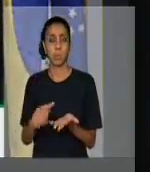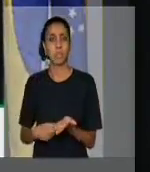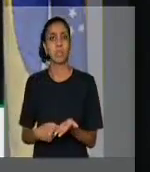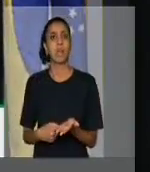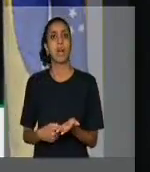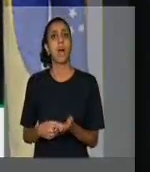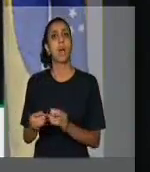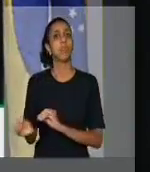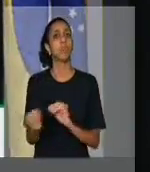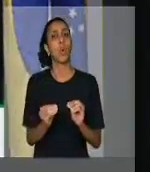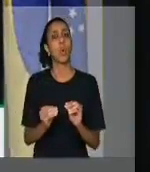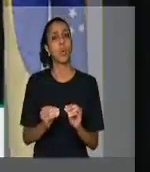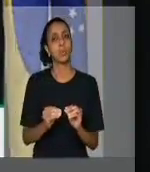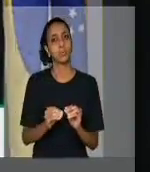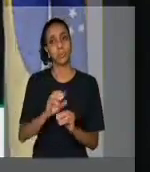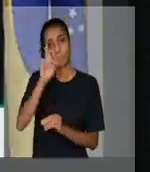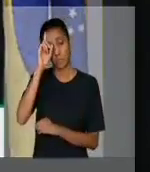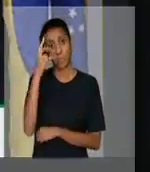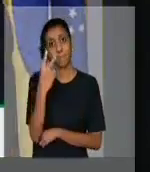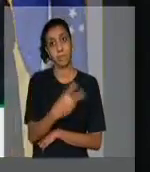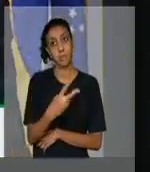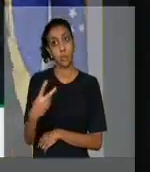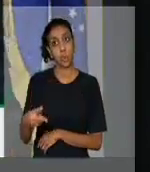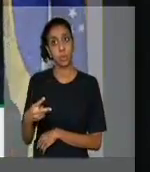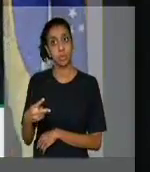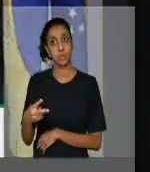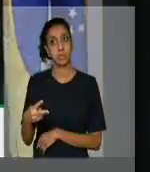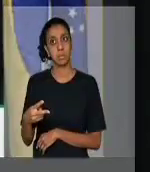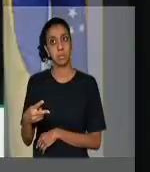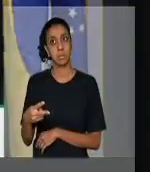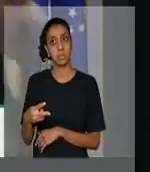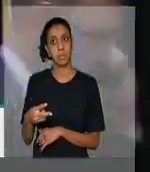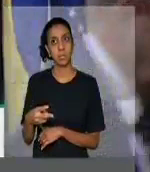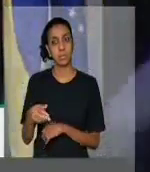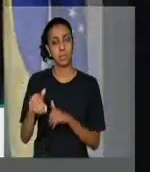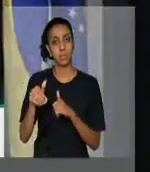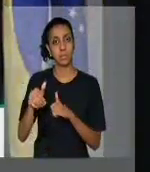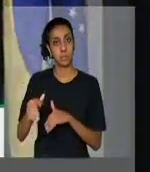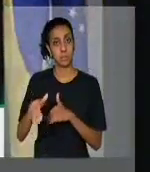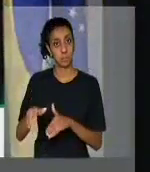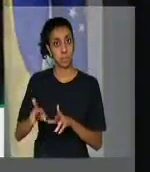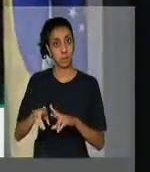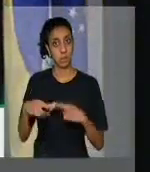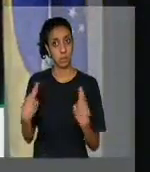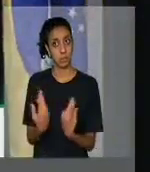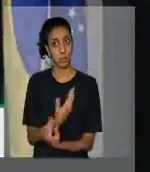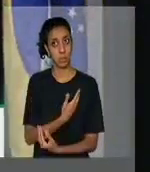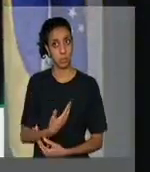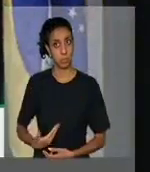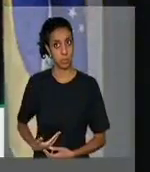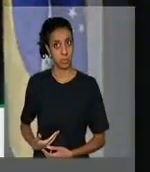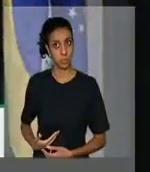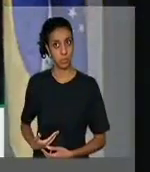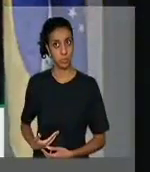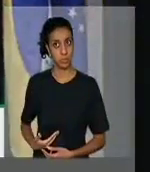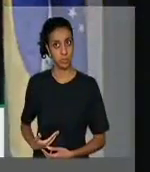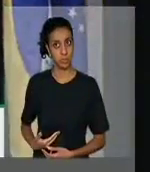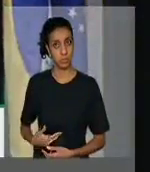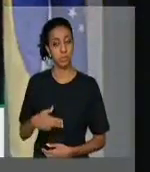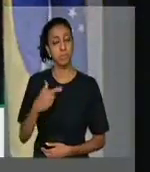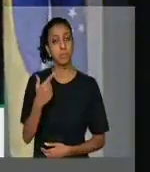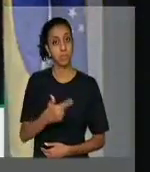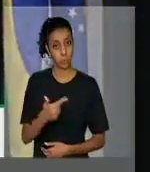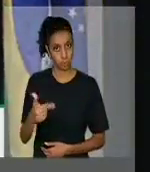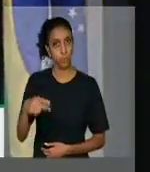para o dia 22 de setembro essa audiência pública com o ministro da Justiça. Espero de